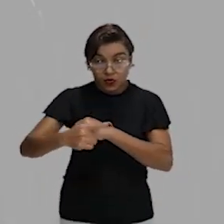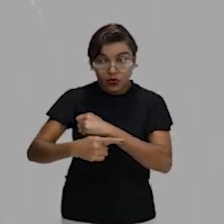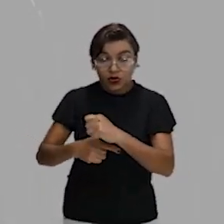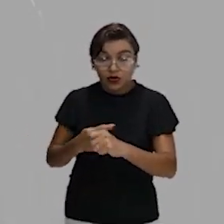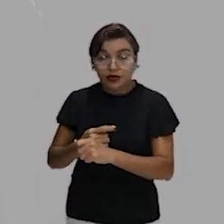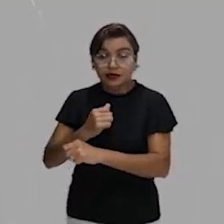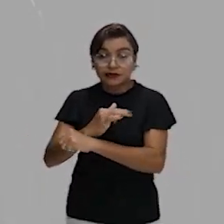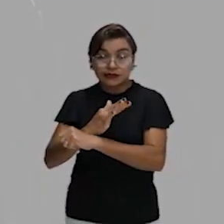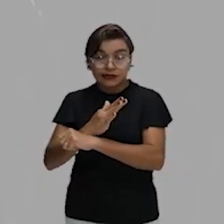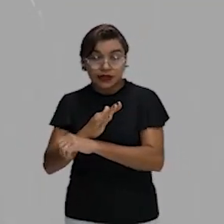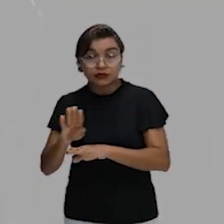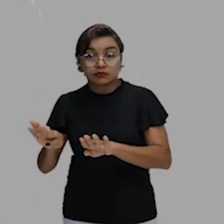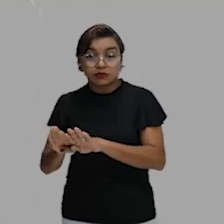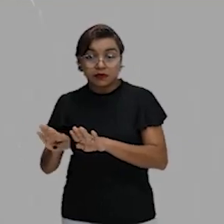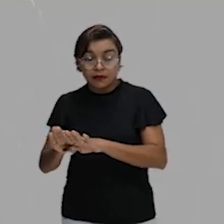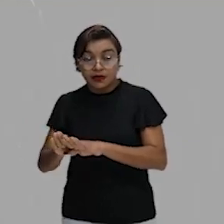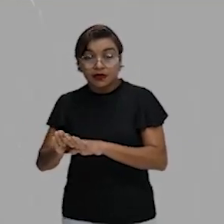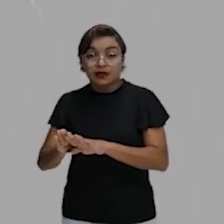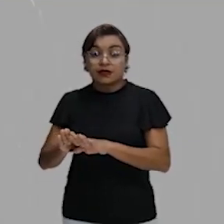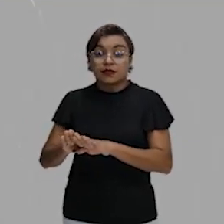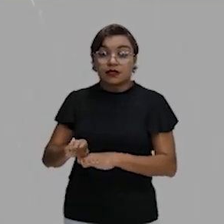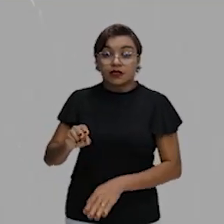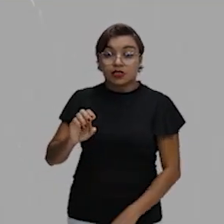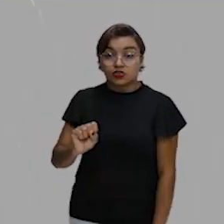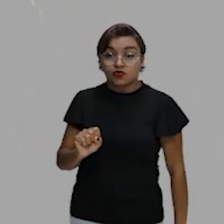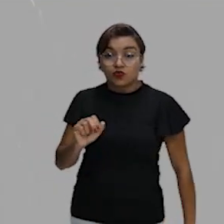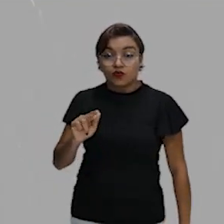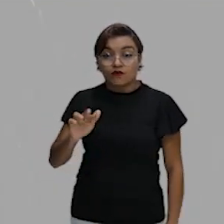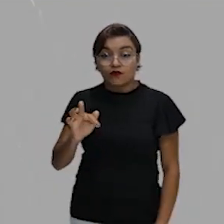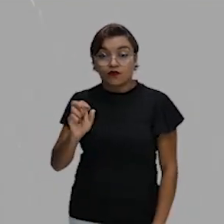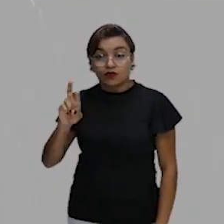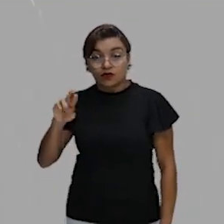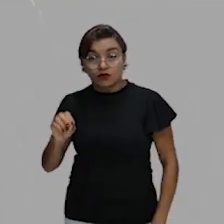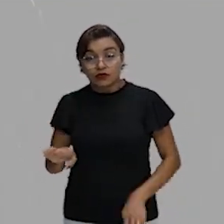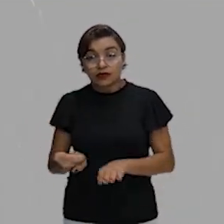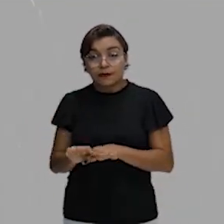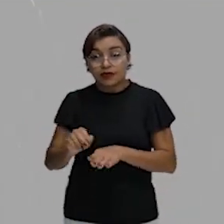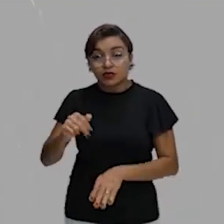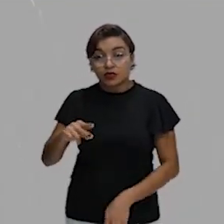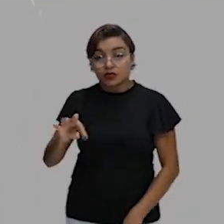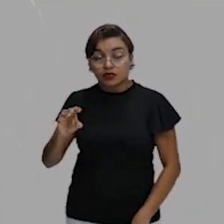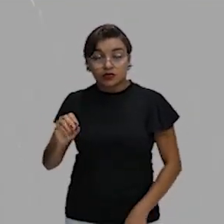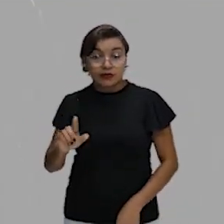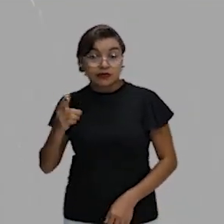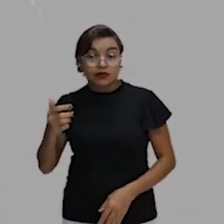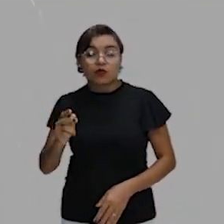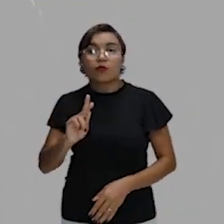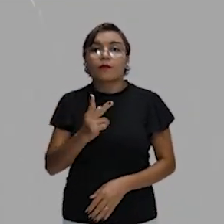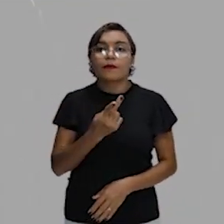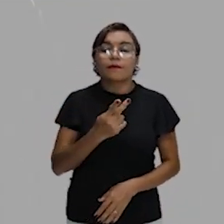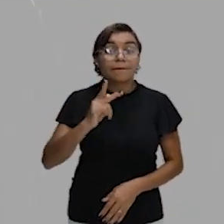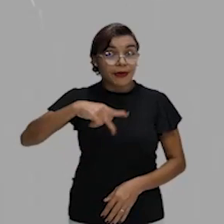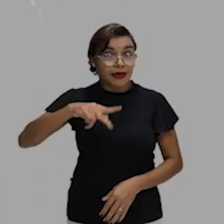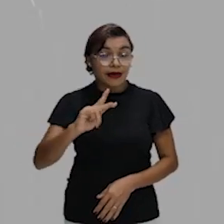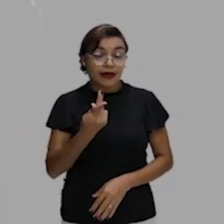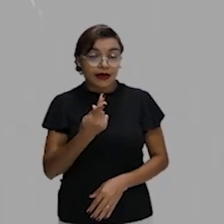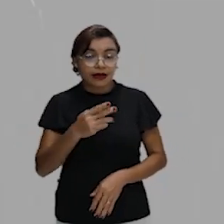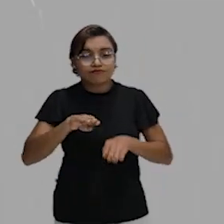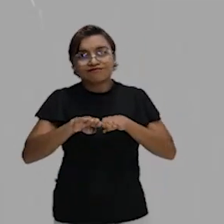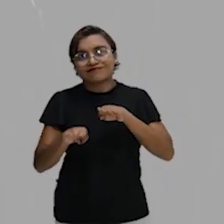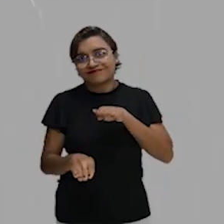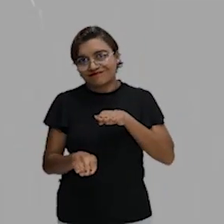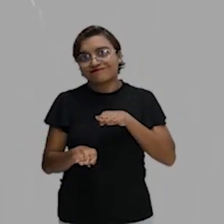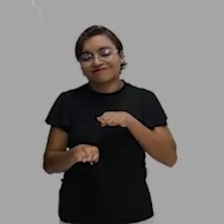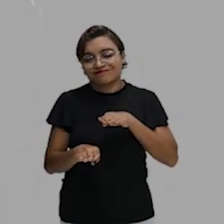sulfúrico e também ácido nítrico. E quando ocorre essa chuva, o pH dessa água vai estar mais baixo do que